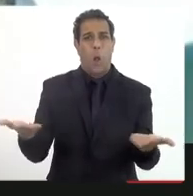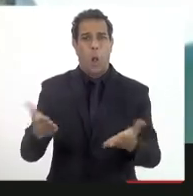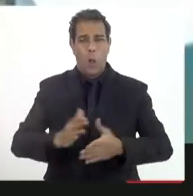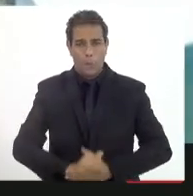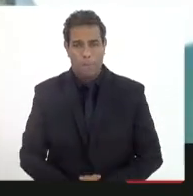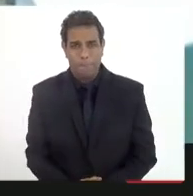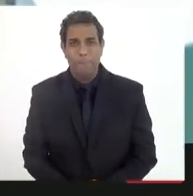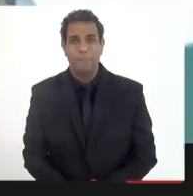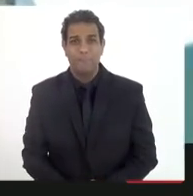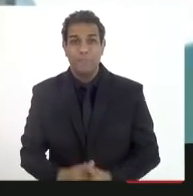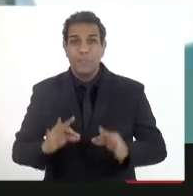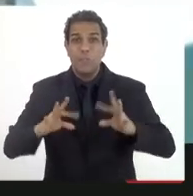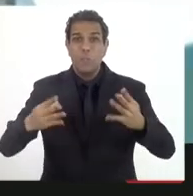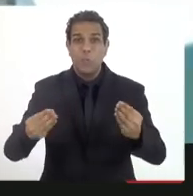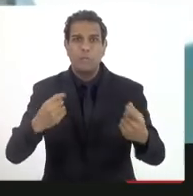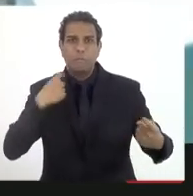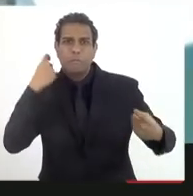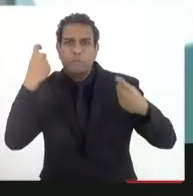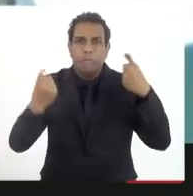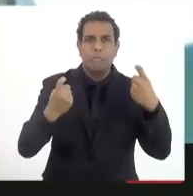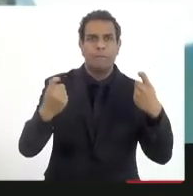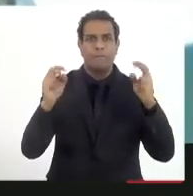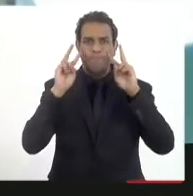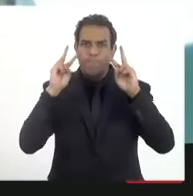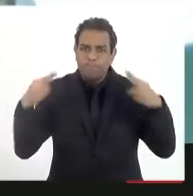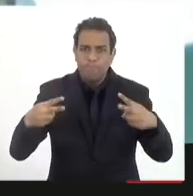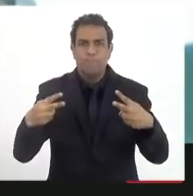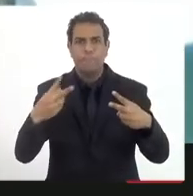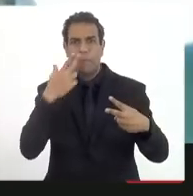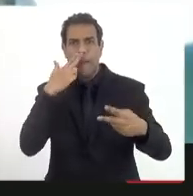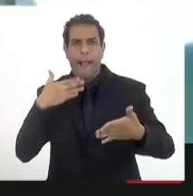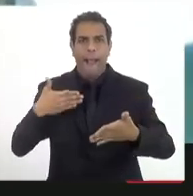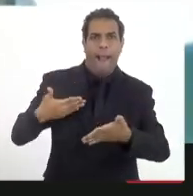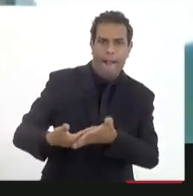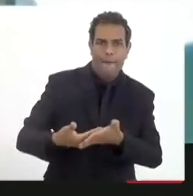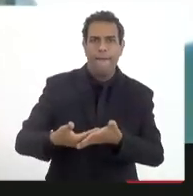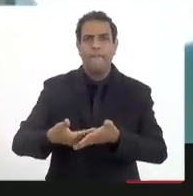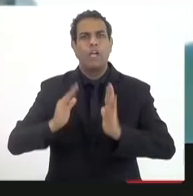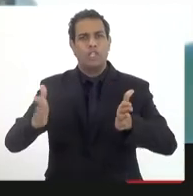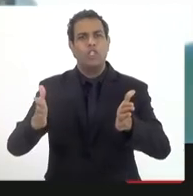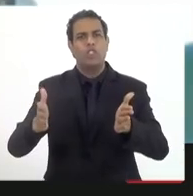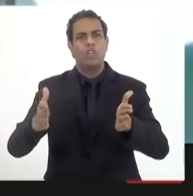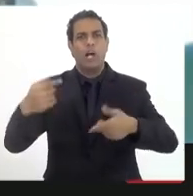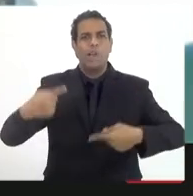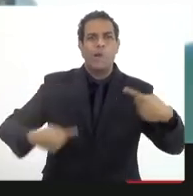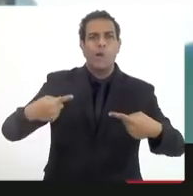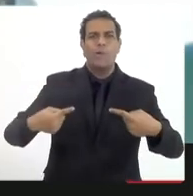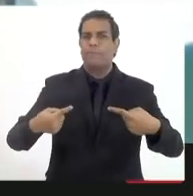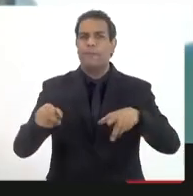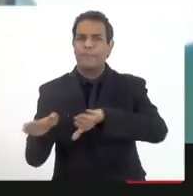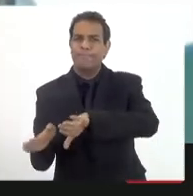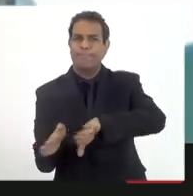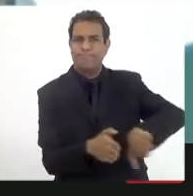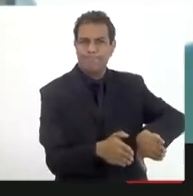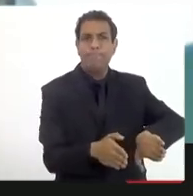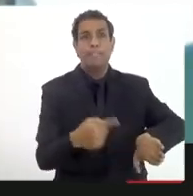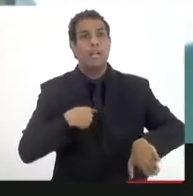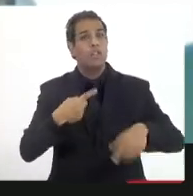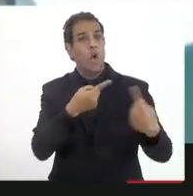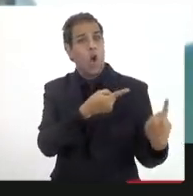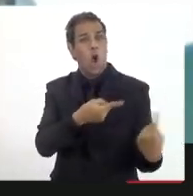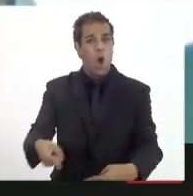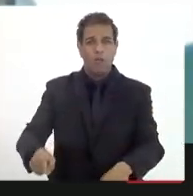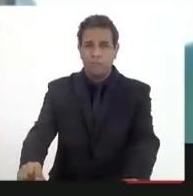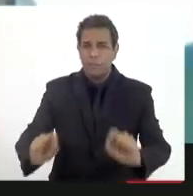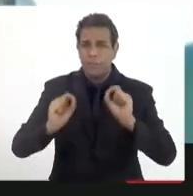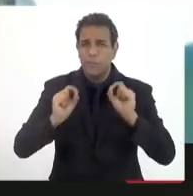Então, todas as preocupações de curto prazo que já foram colocadas aqui, eu acho que tem que estar fora do fundo. Por isso, sou contra